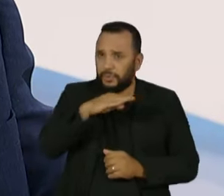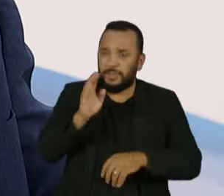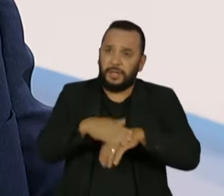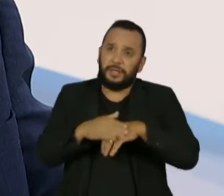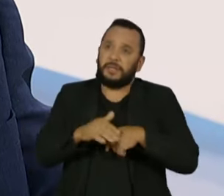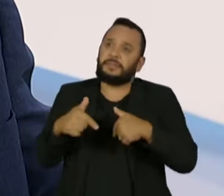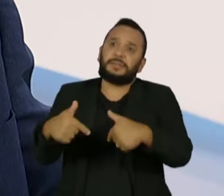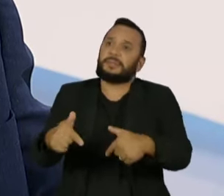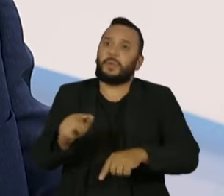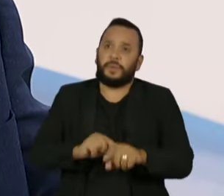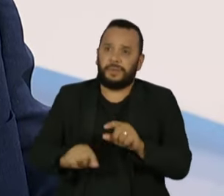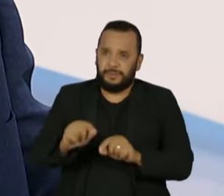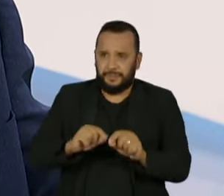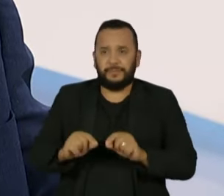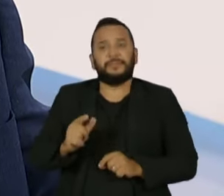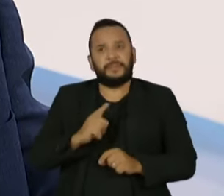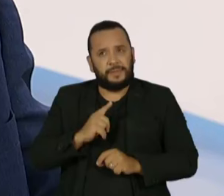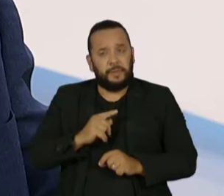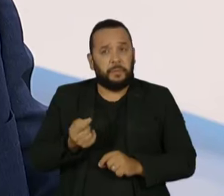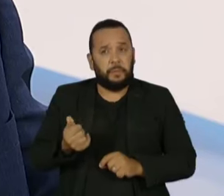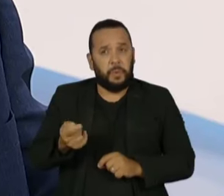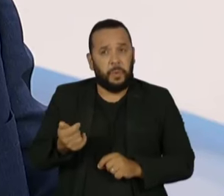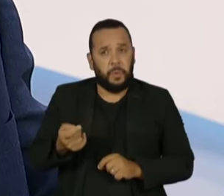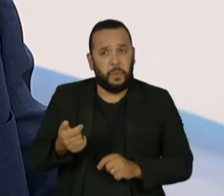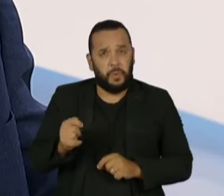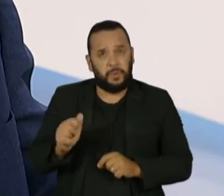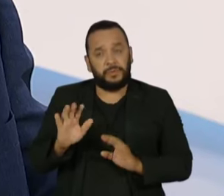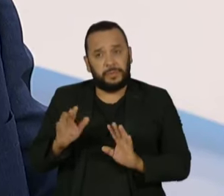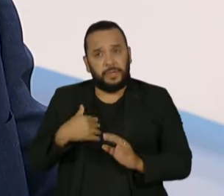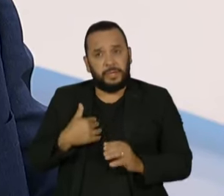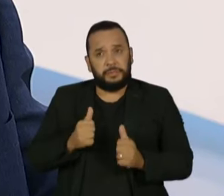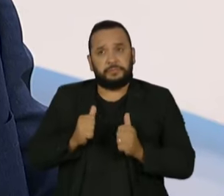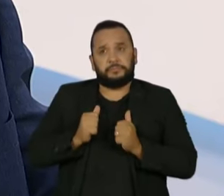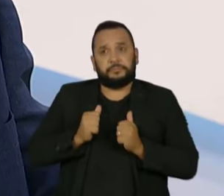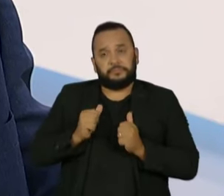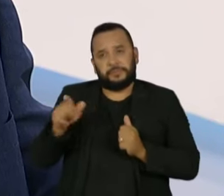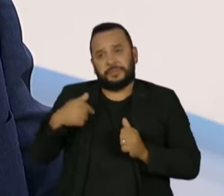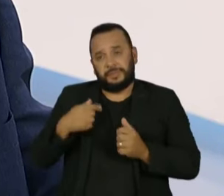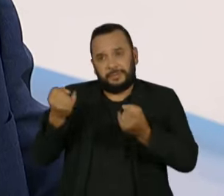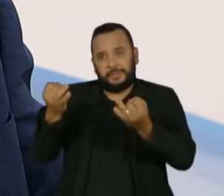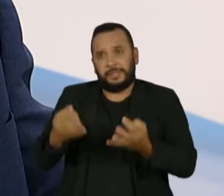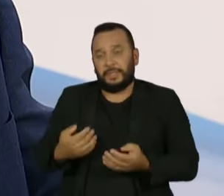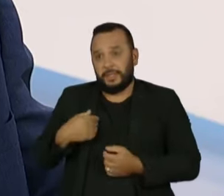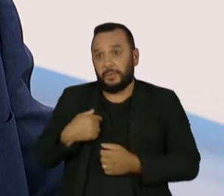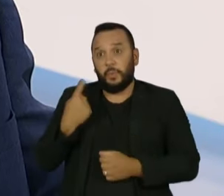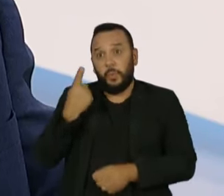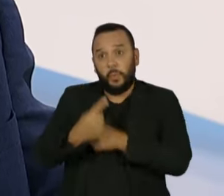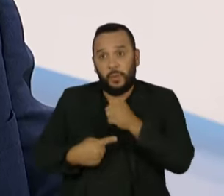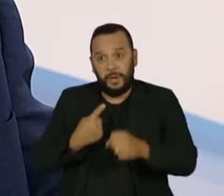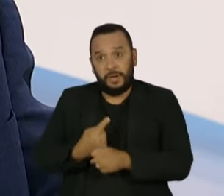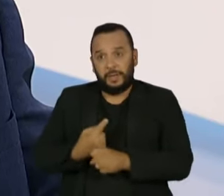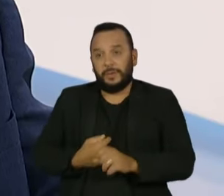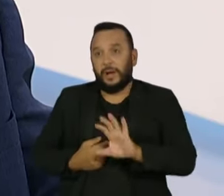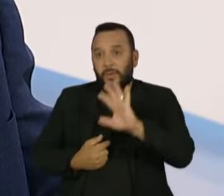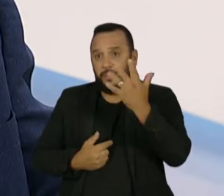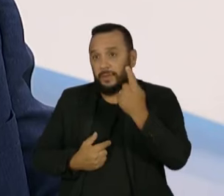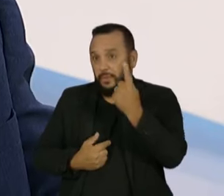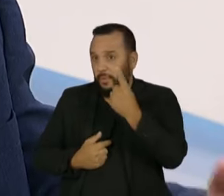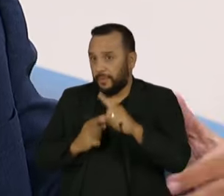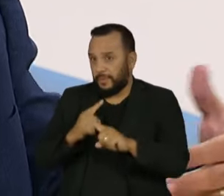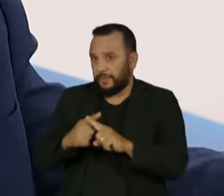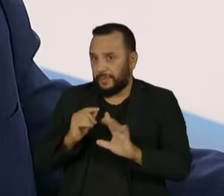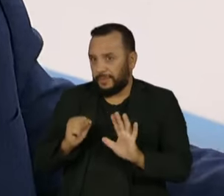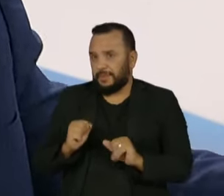feito, e, aliás, tem feito muito pouco, ele tem se poupado, você está falando de um episódio em quase um ano, é